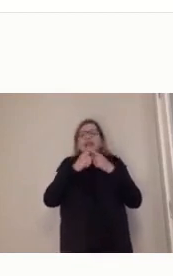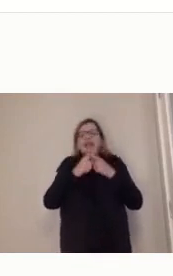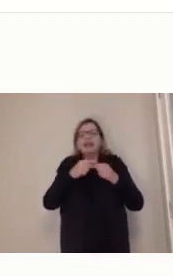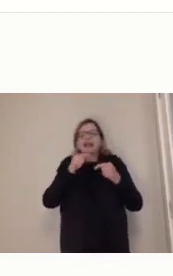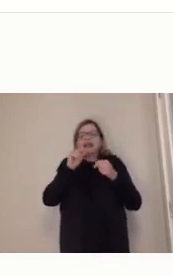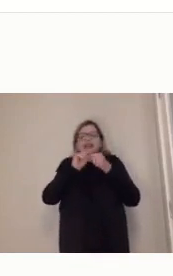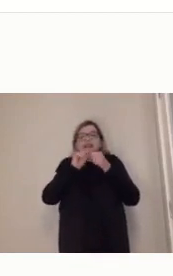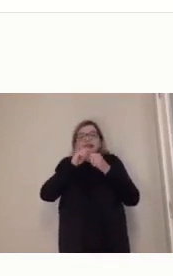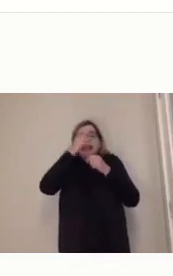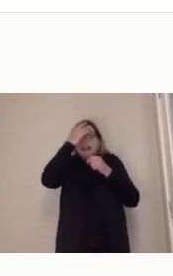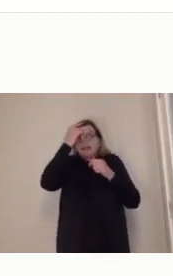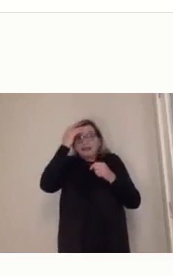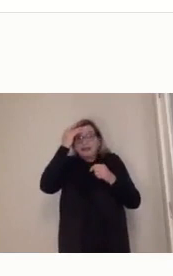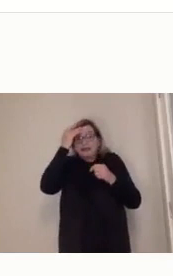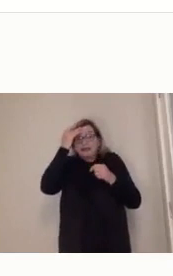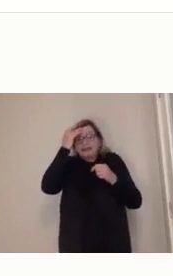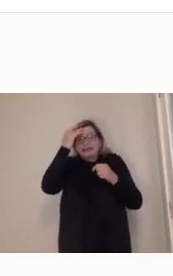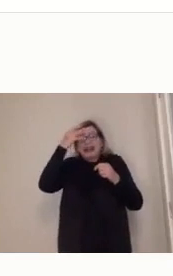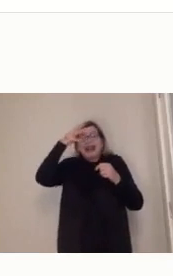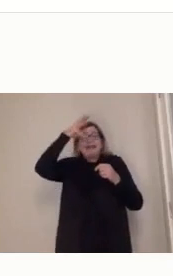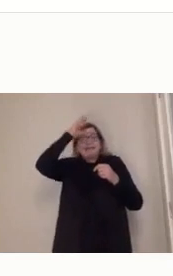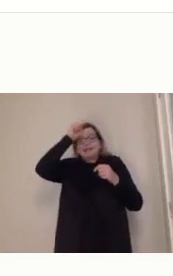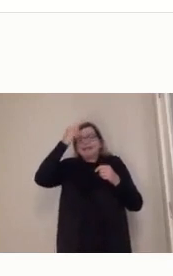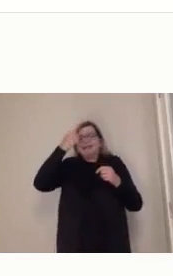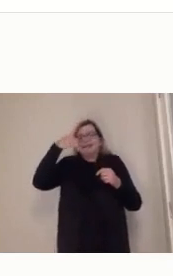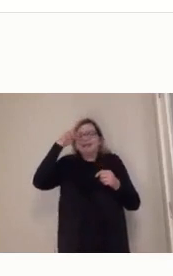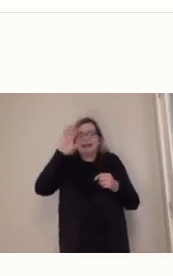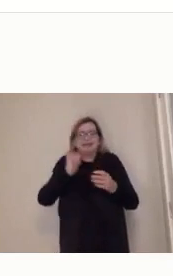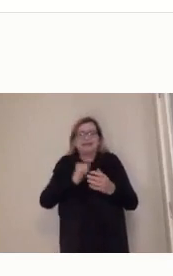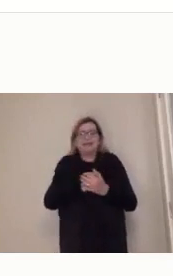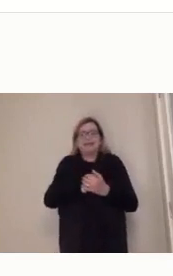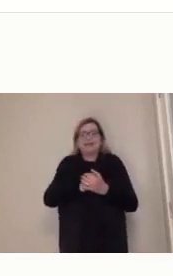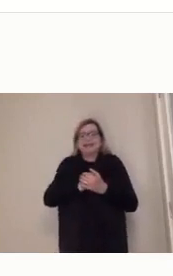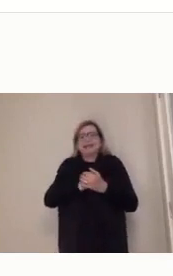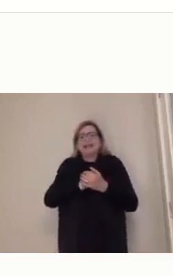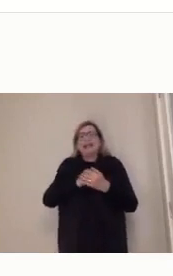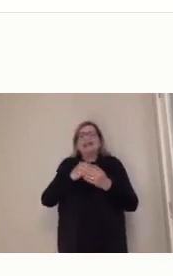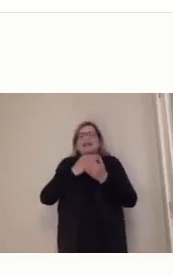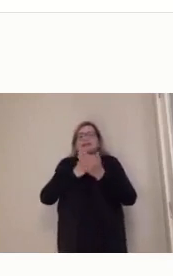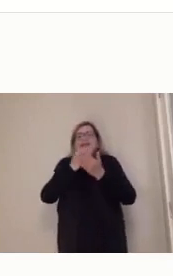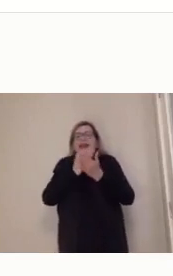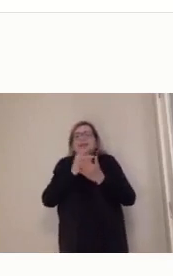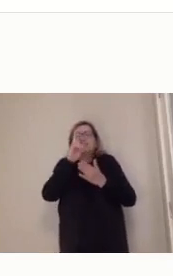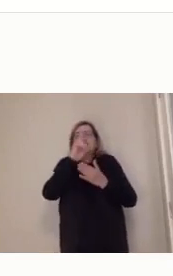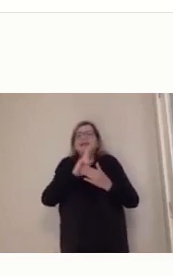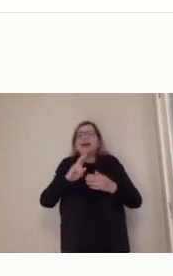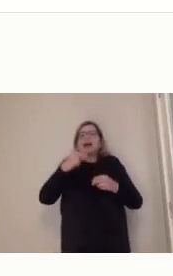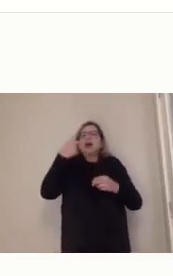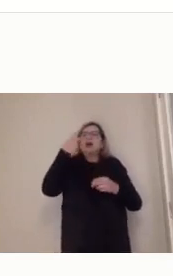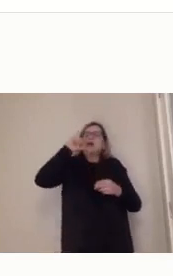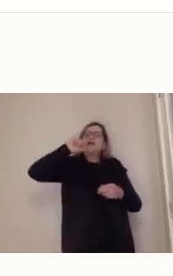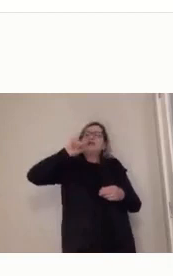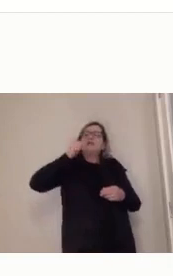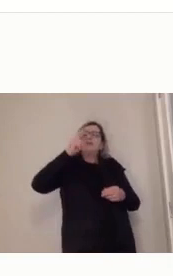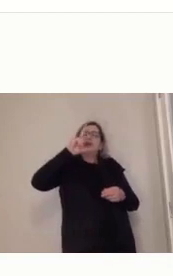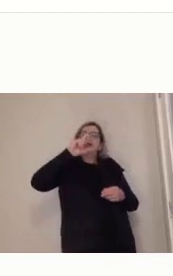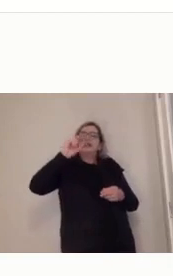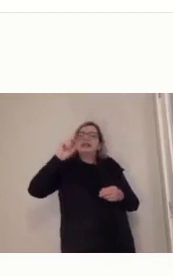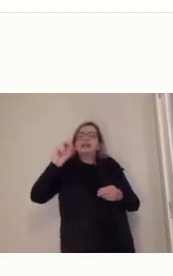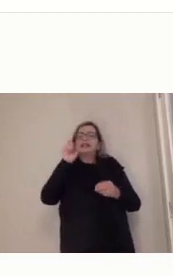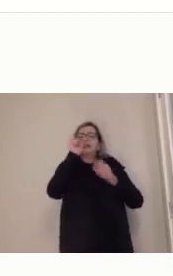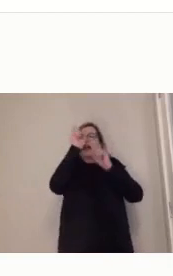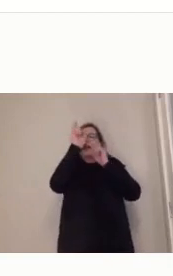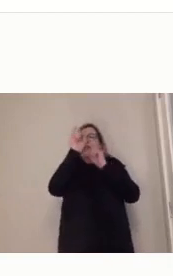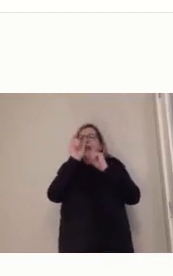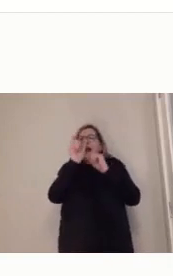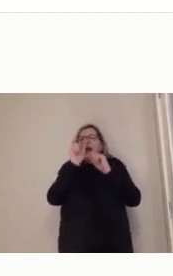.500 verbetes numa enciclopédia, que eles tentaram publicar, ficou os manuscritos, mas eles foram perseguidos pelo regime,